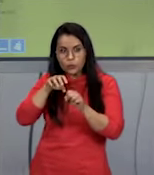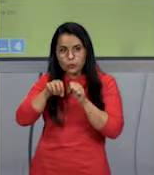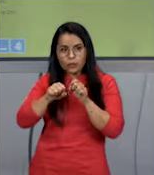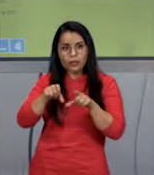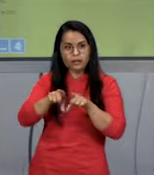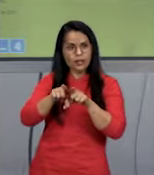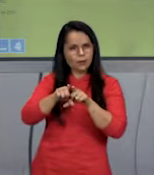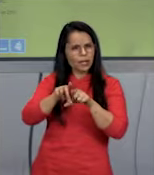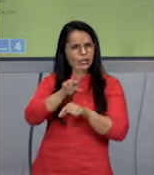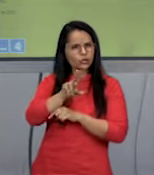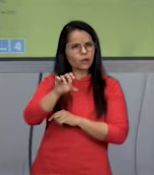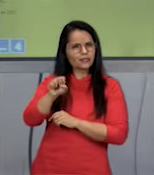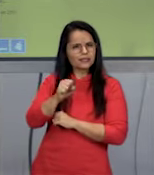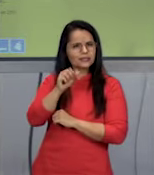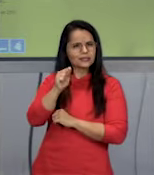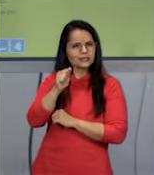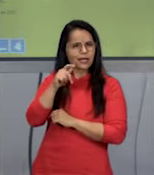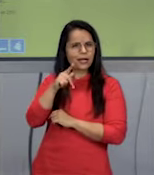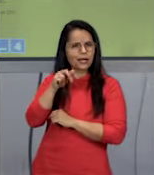saprófitos.